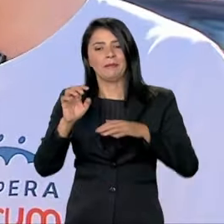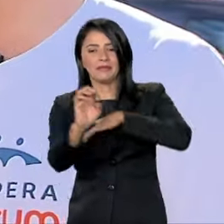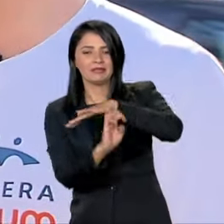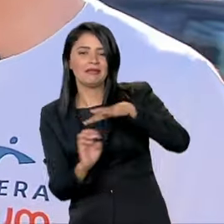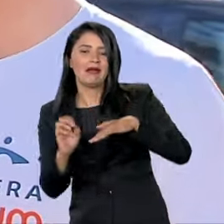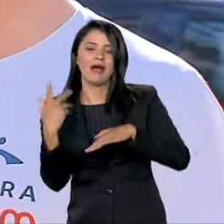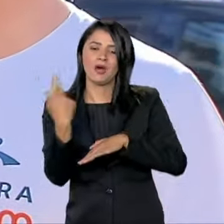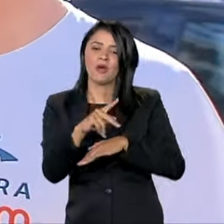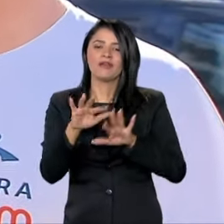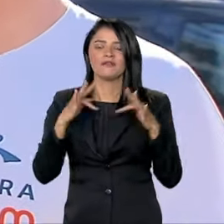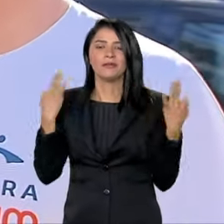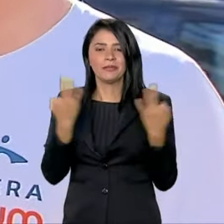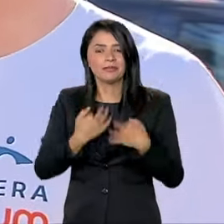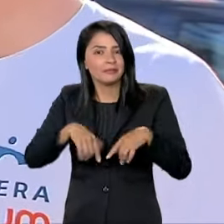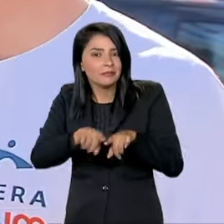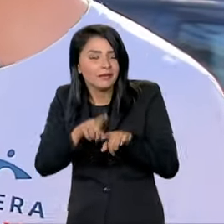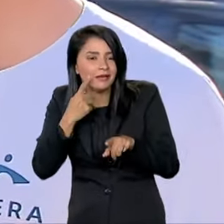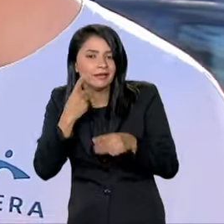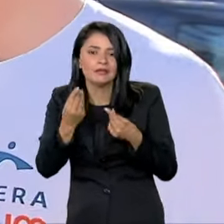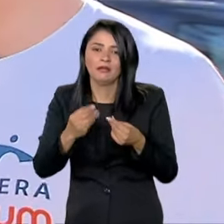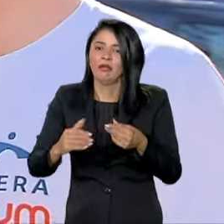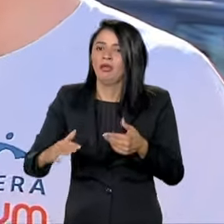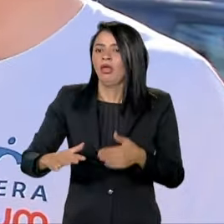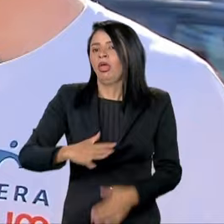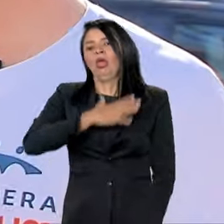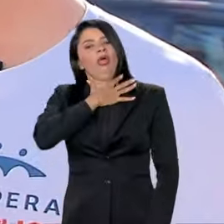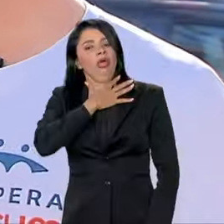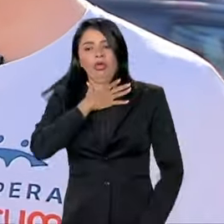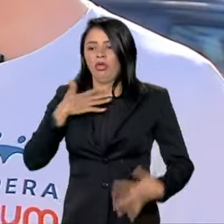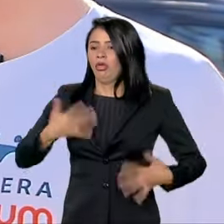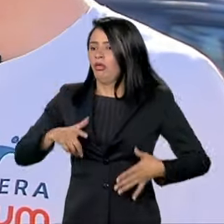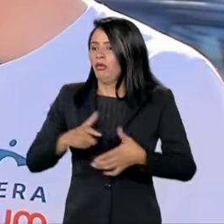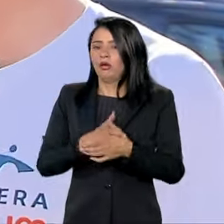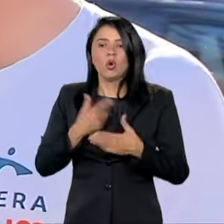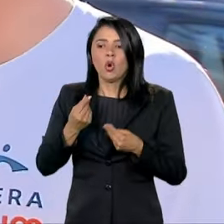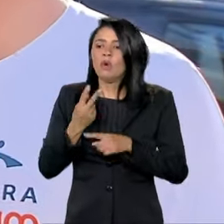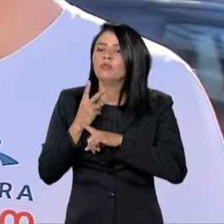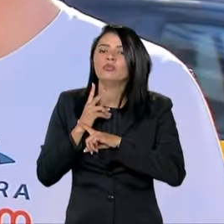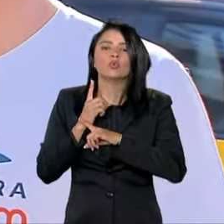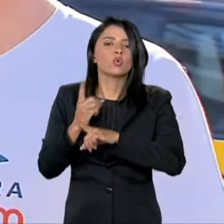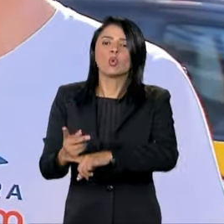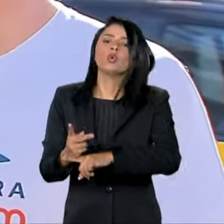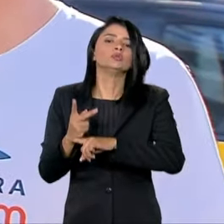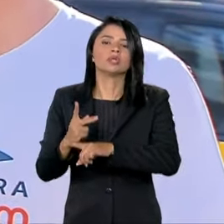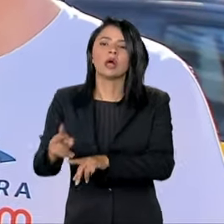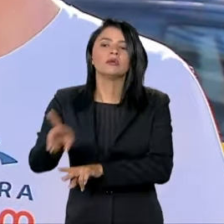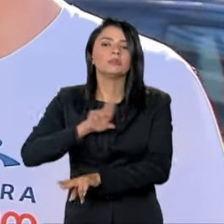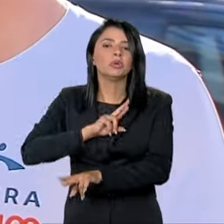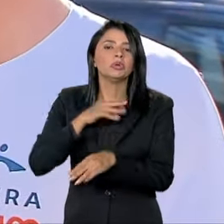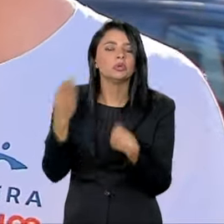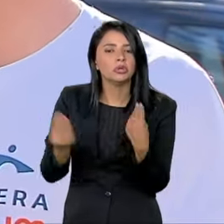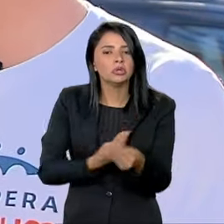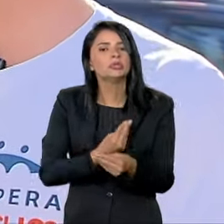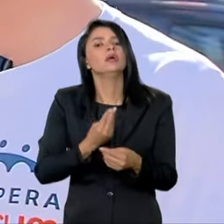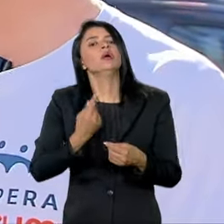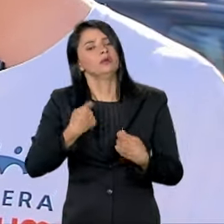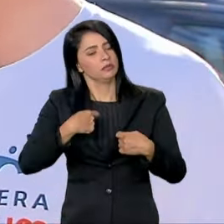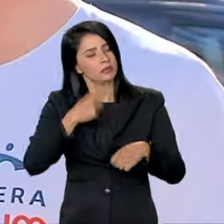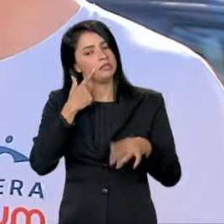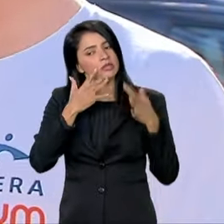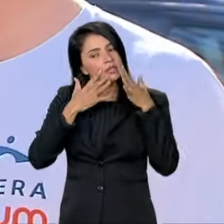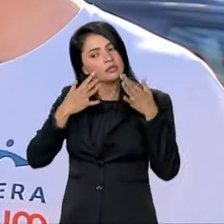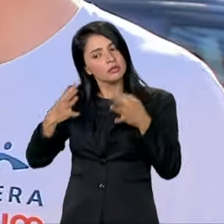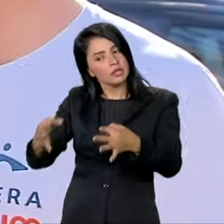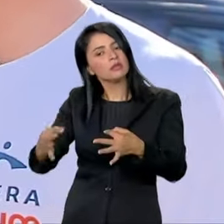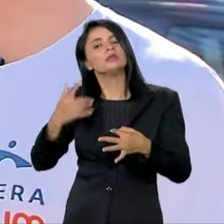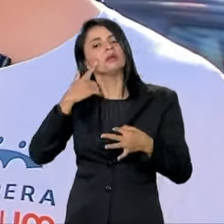das próprias famílias, de endividamento, de busca de soluções. Os fundos já foram utilizados e por isso que a gente precisa desse olhar especial.